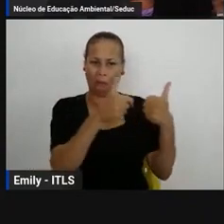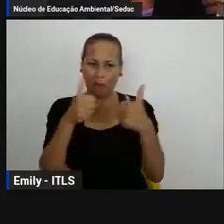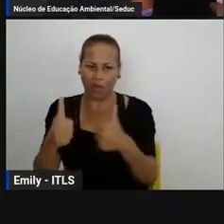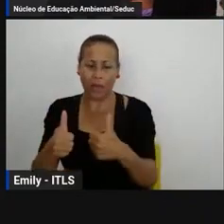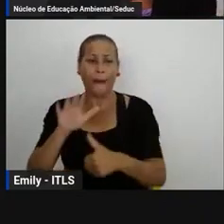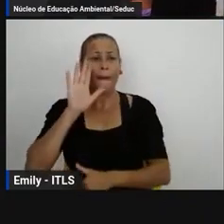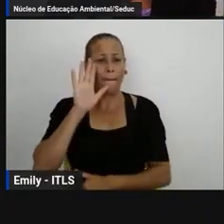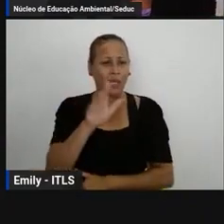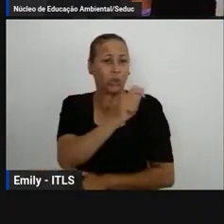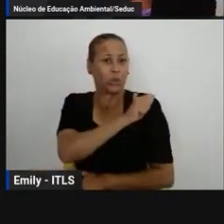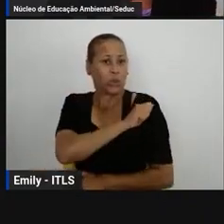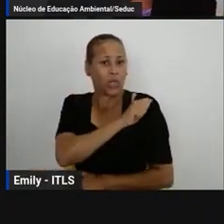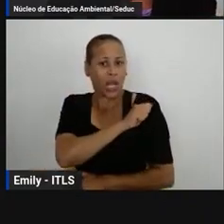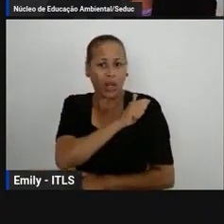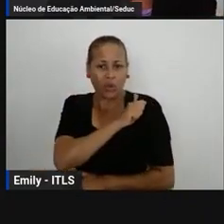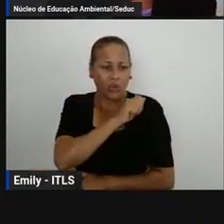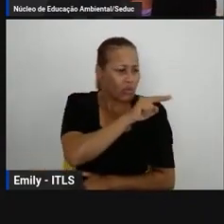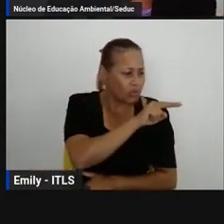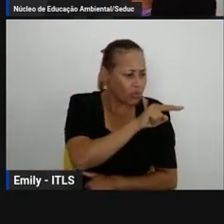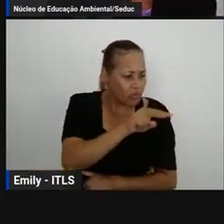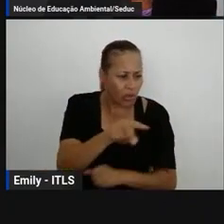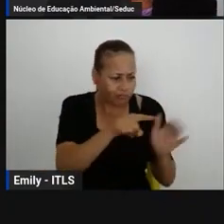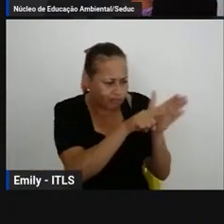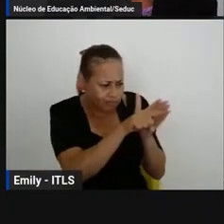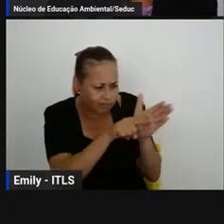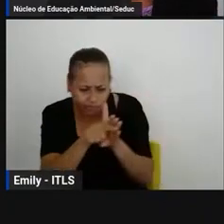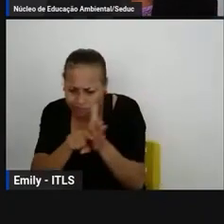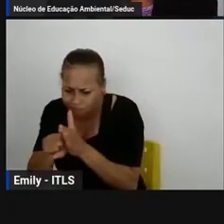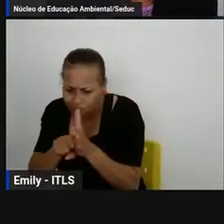queria ser descartado de uma forma equivocada